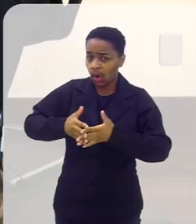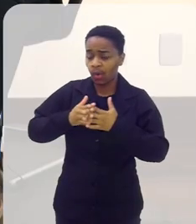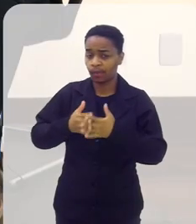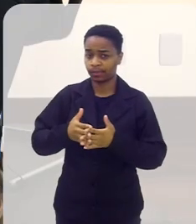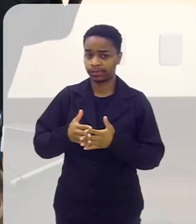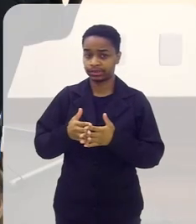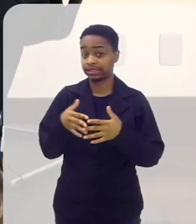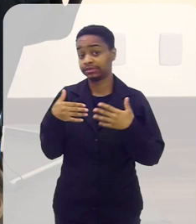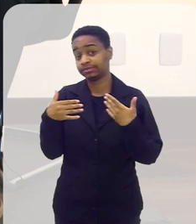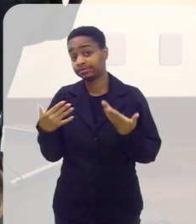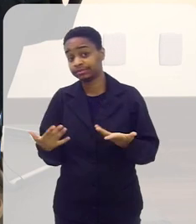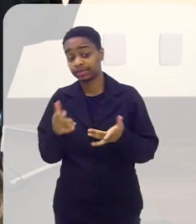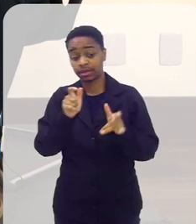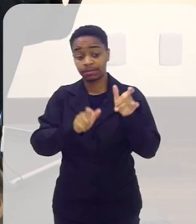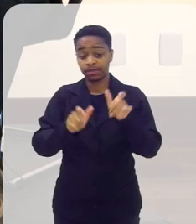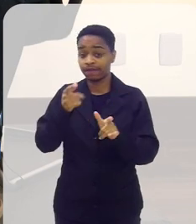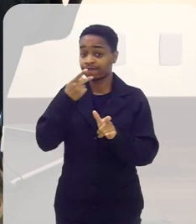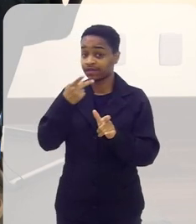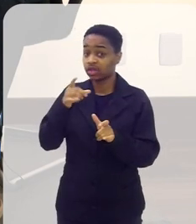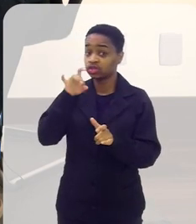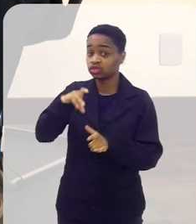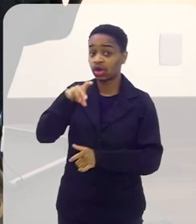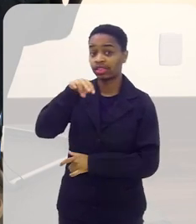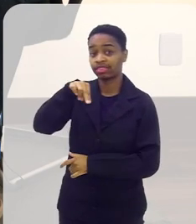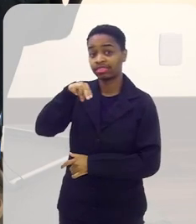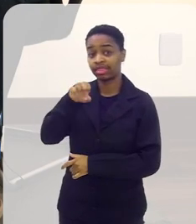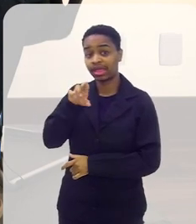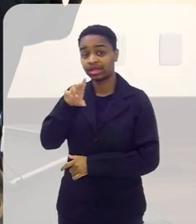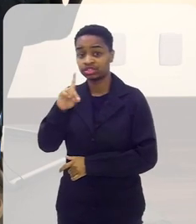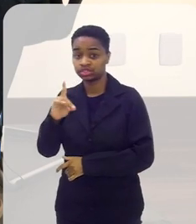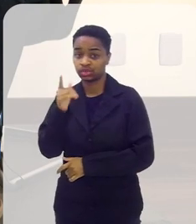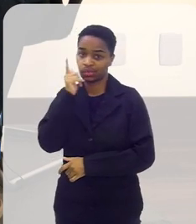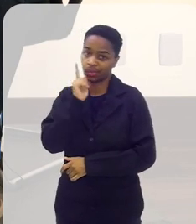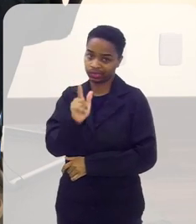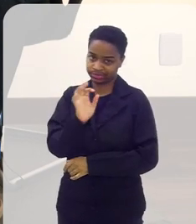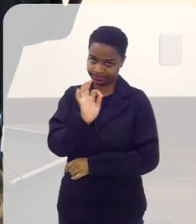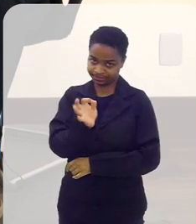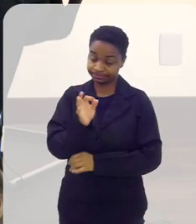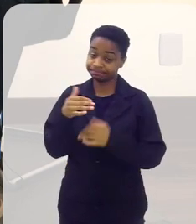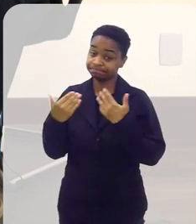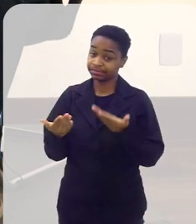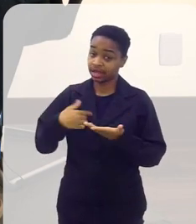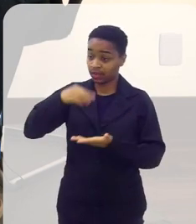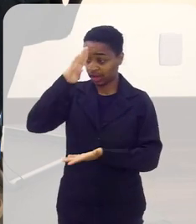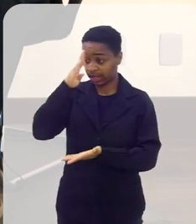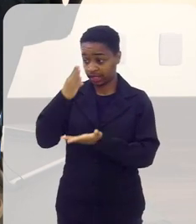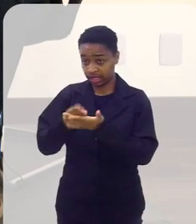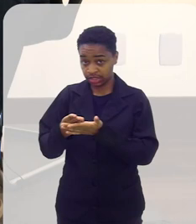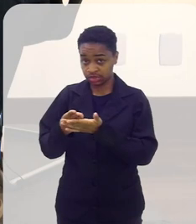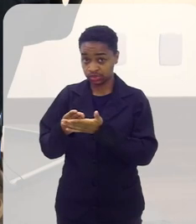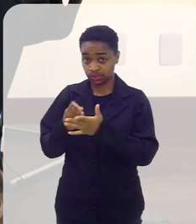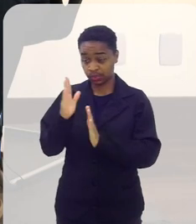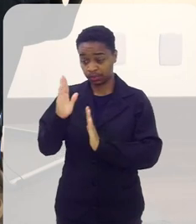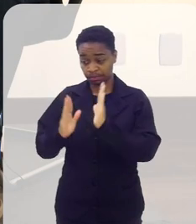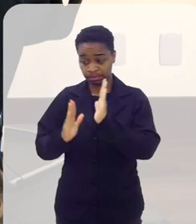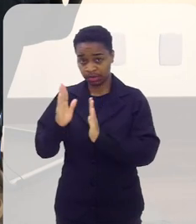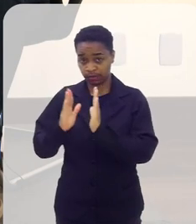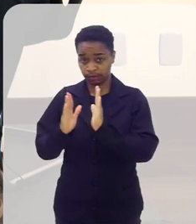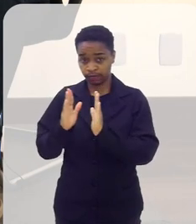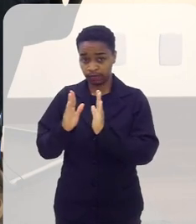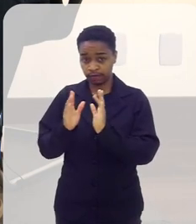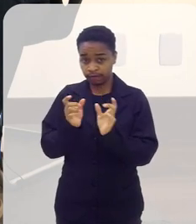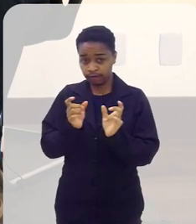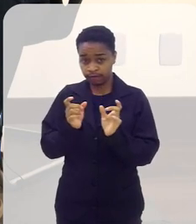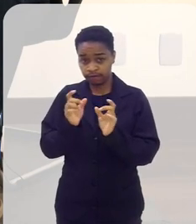muito complicado então aí somente um nerd poderia acredito que durante essas feiras